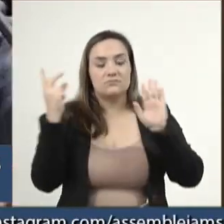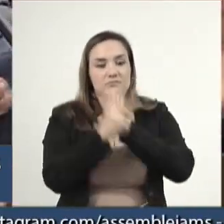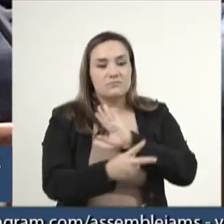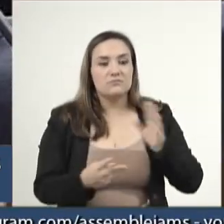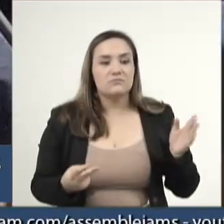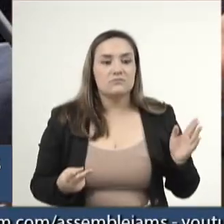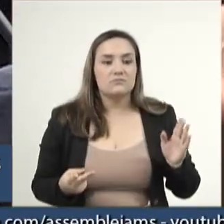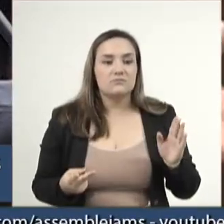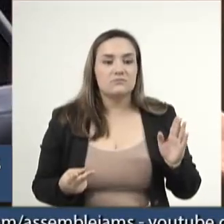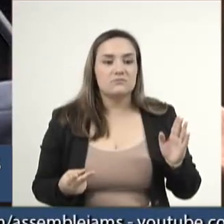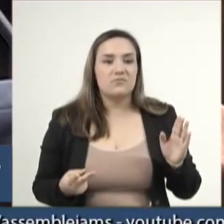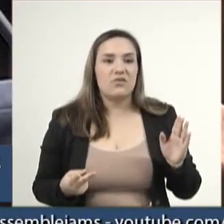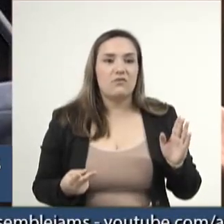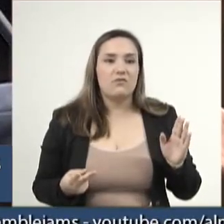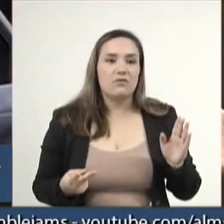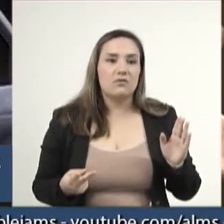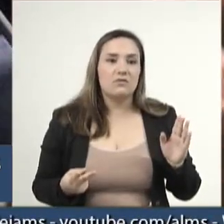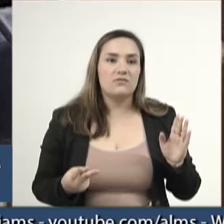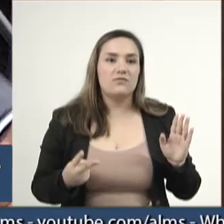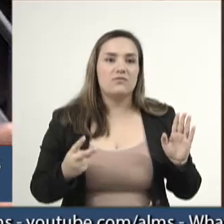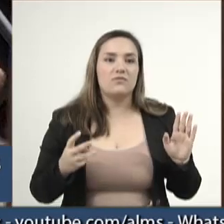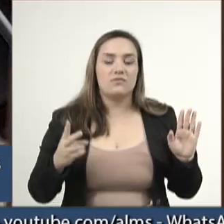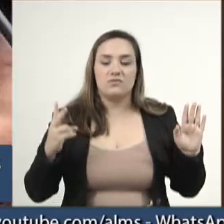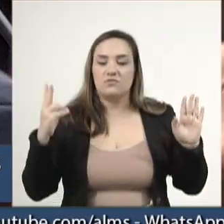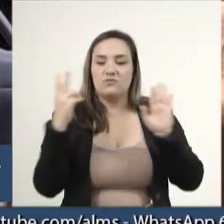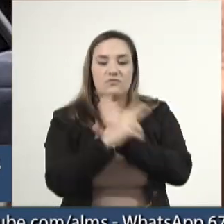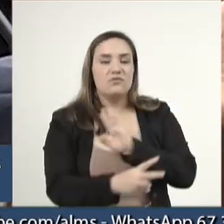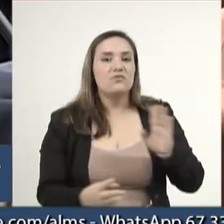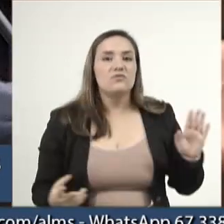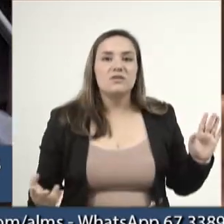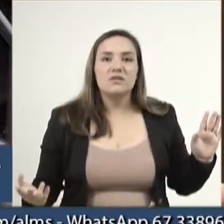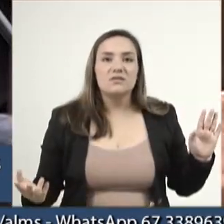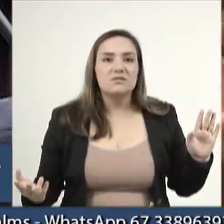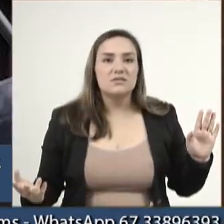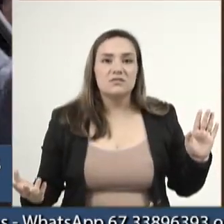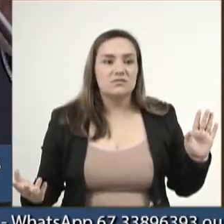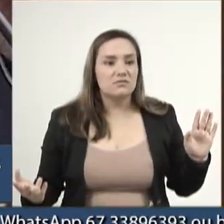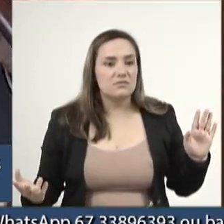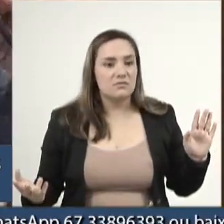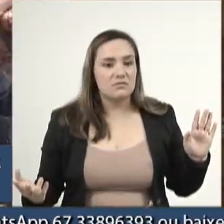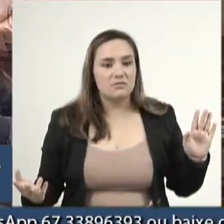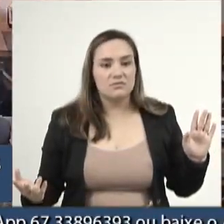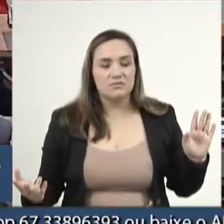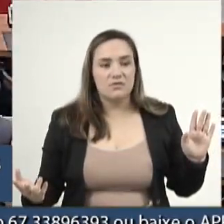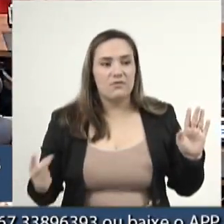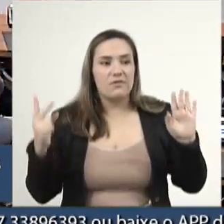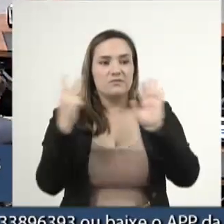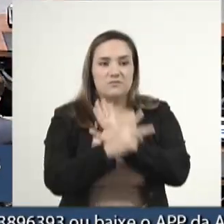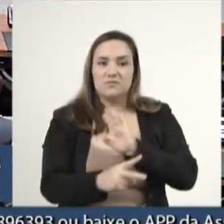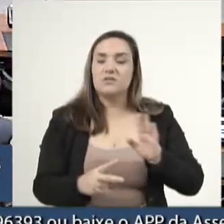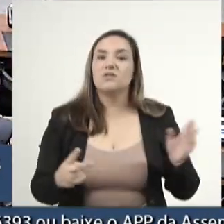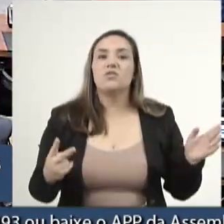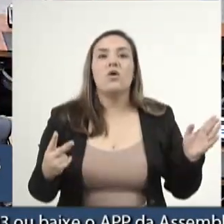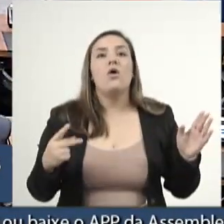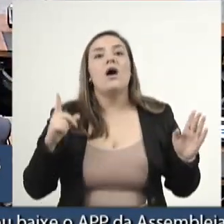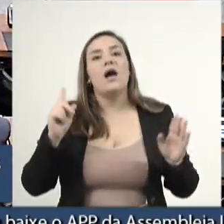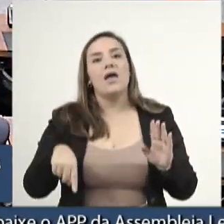Folha, mandou um projeto lá para moderar a Folha. Quando moderar a Folha, vai diminuir o emprego. Muito obrigado, doutor Aparte. Deputado,